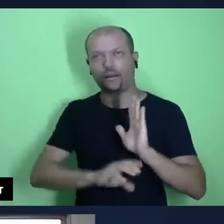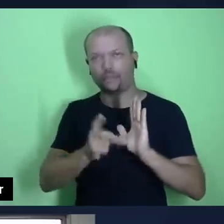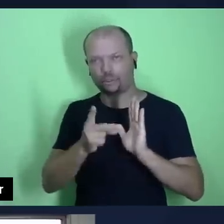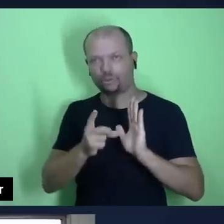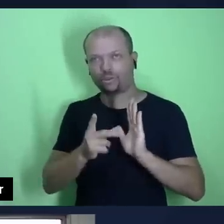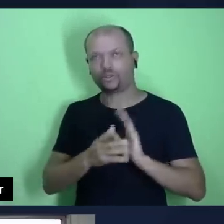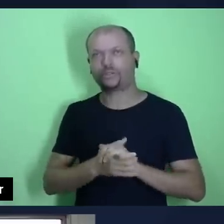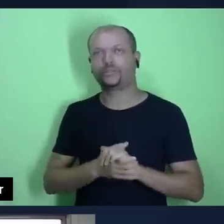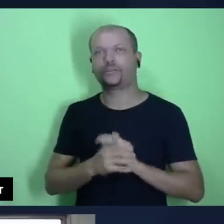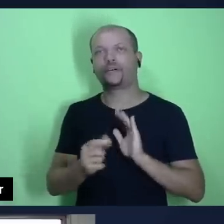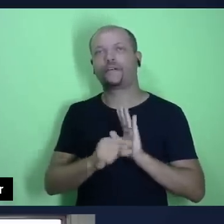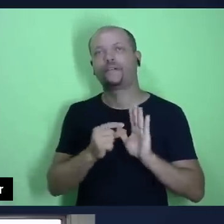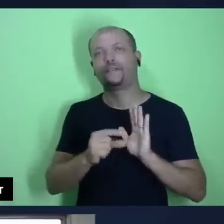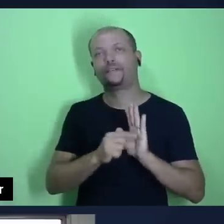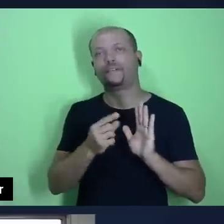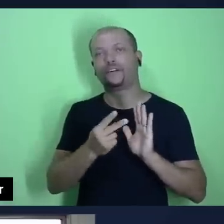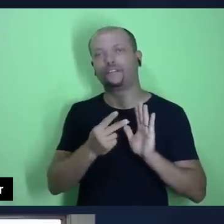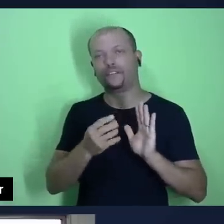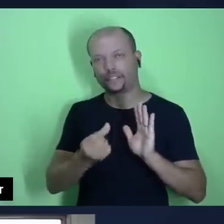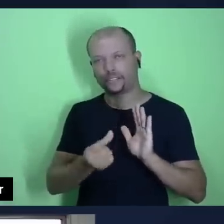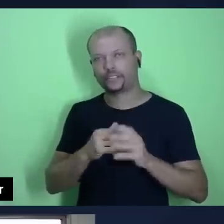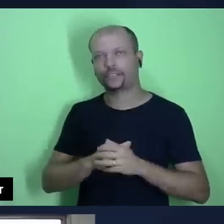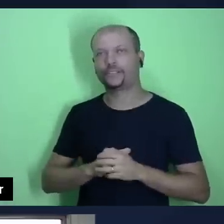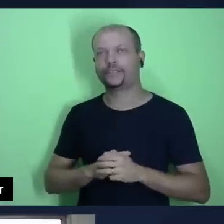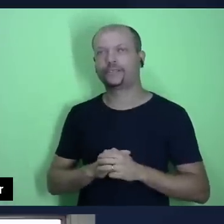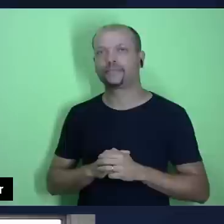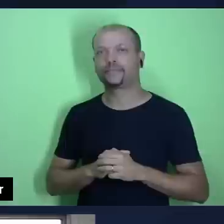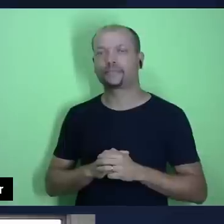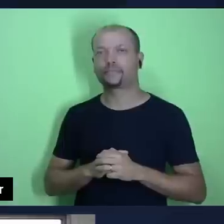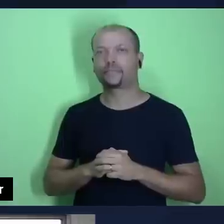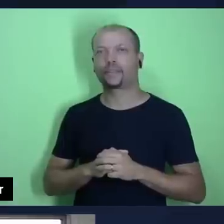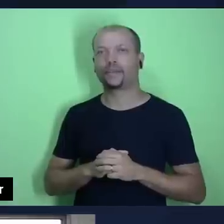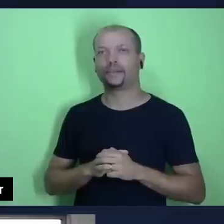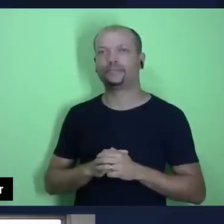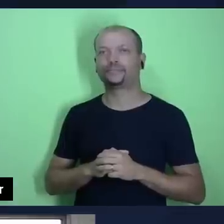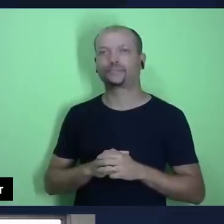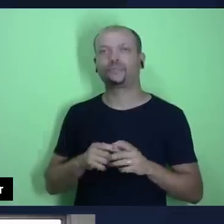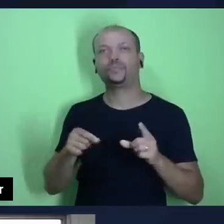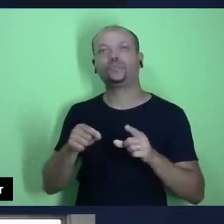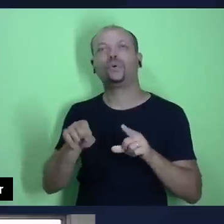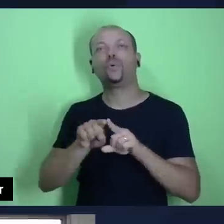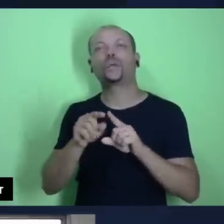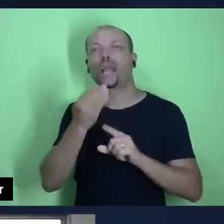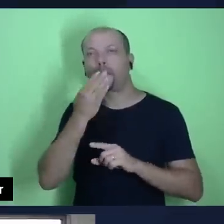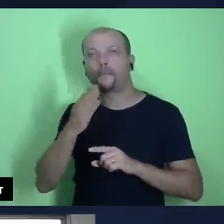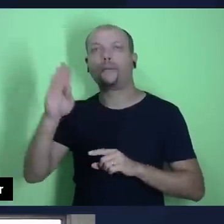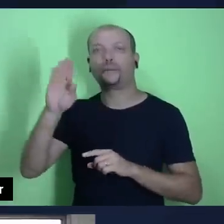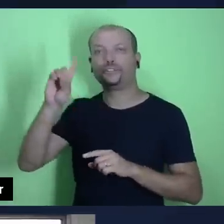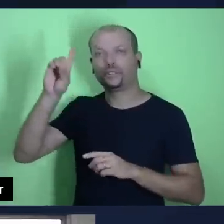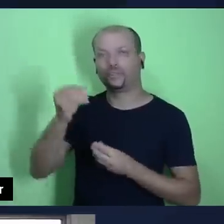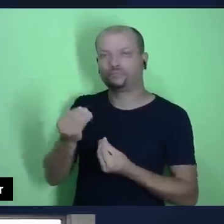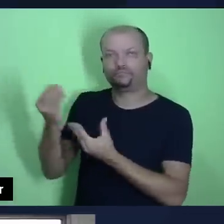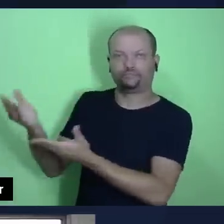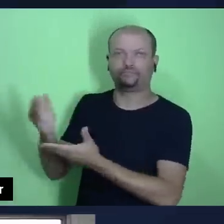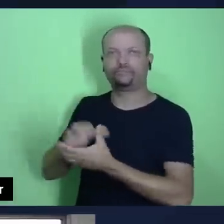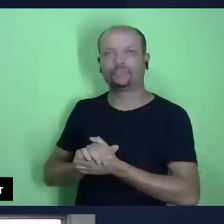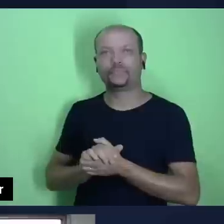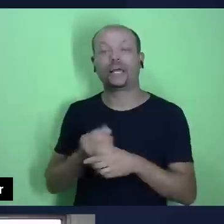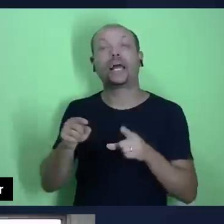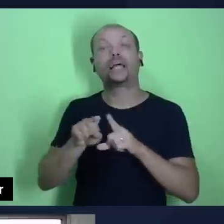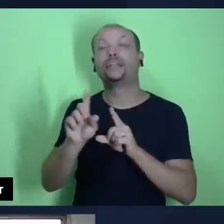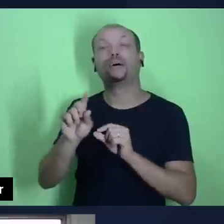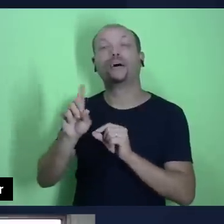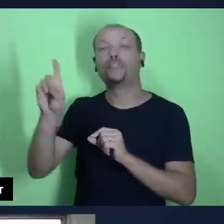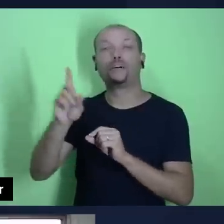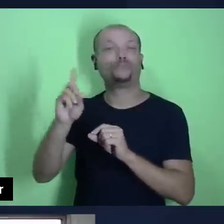verso vinte e seis, aquilo que é votivo, é prometido a Deus, Deus não proveu outra